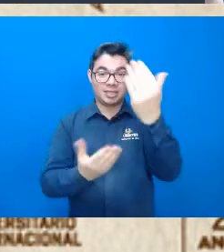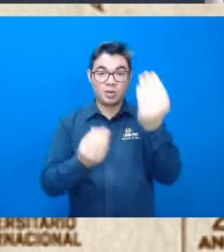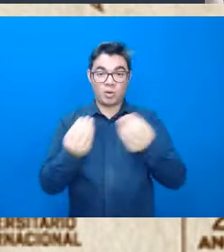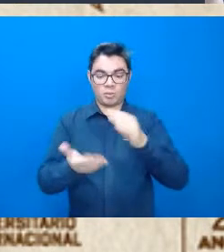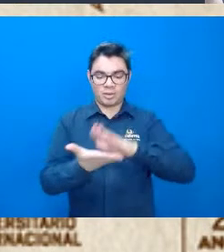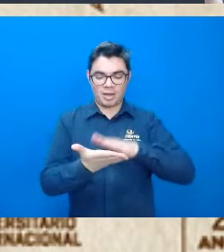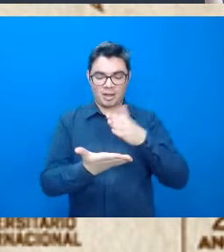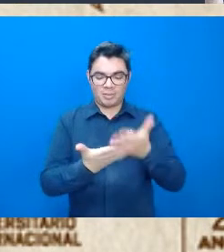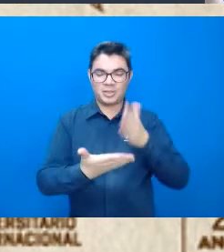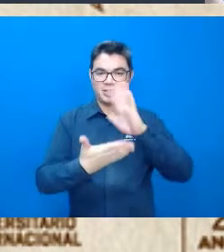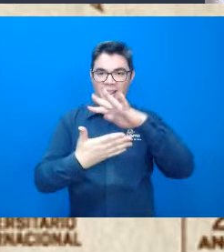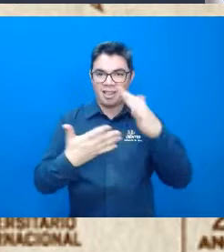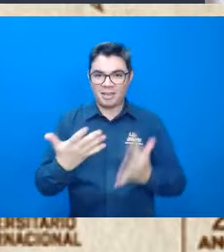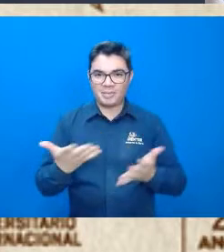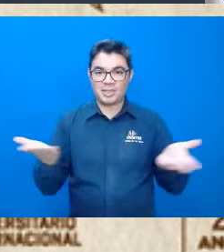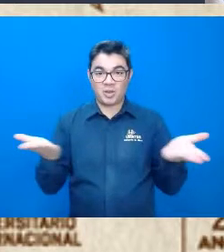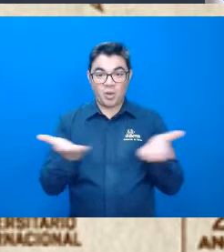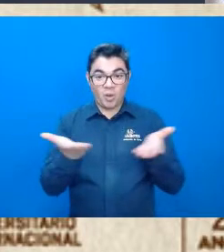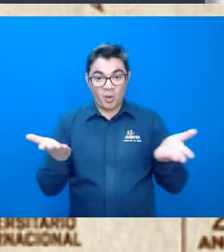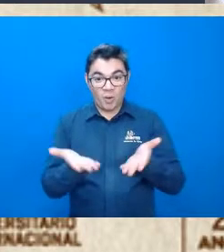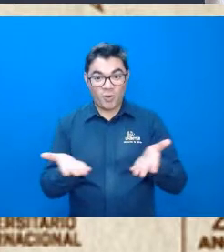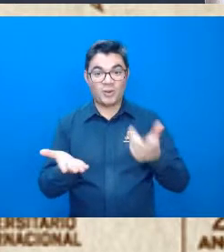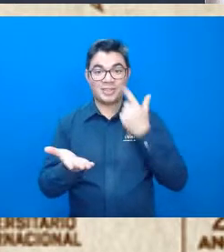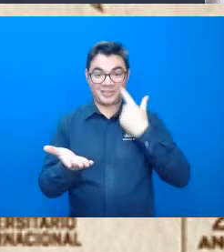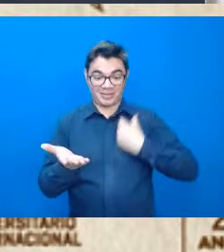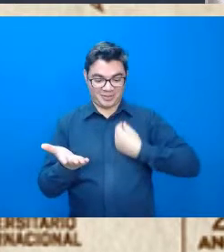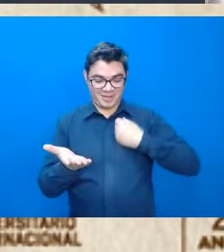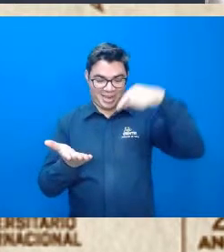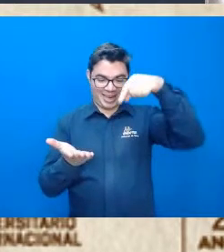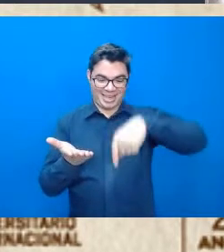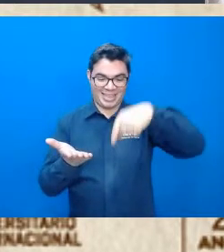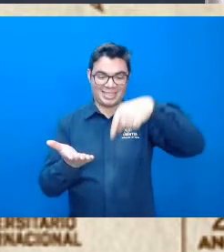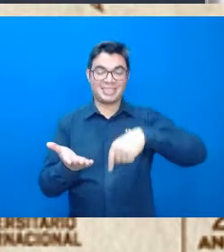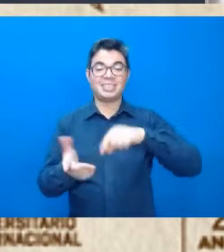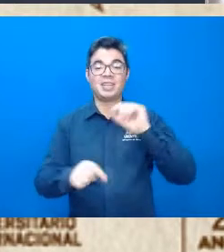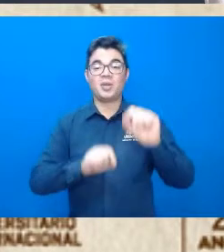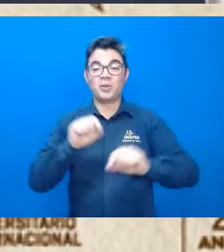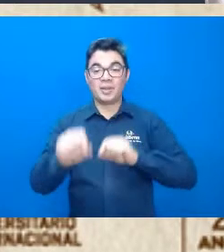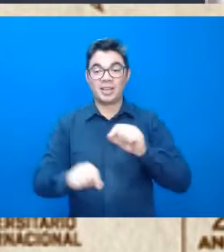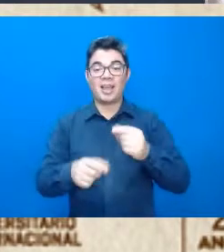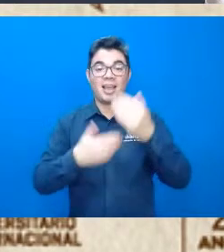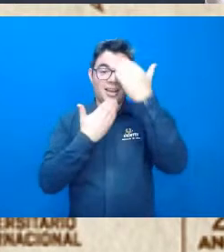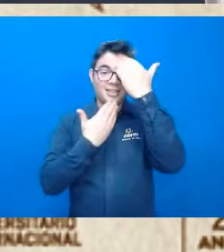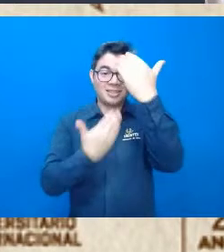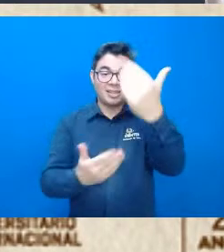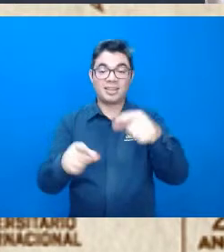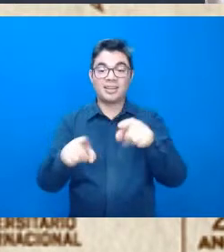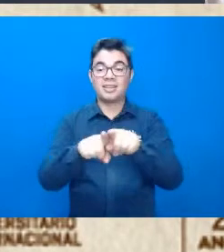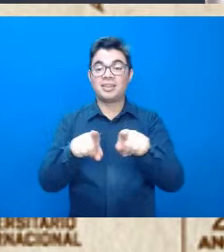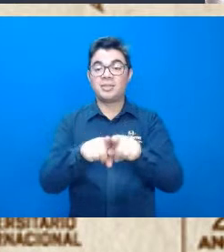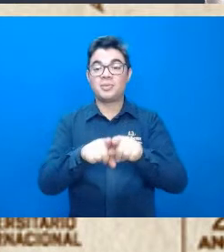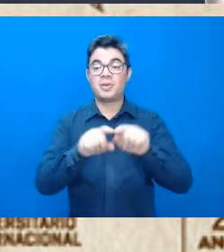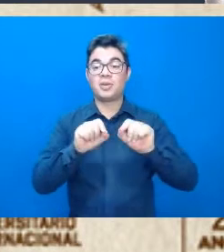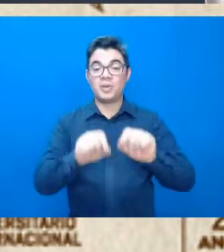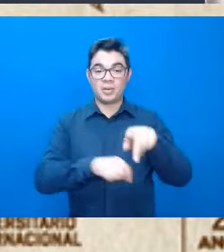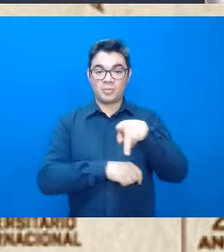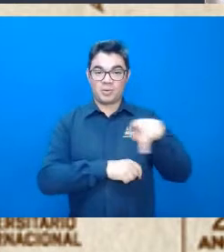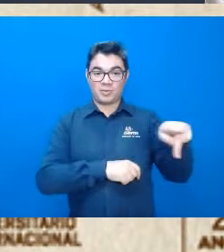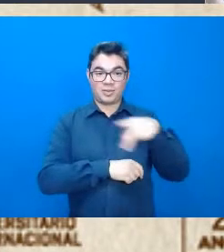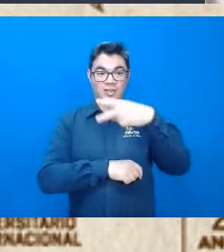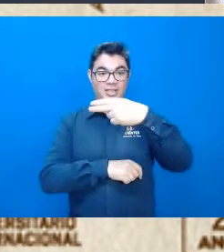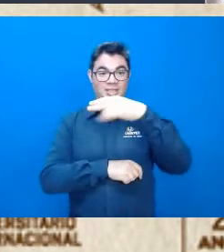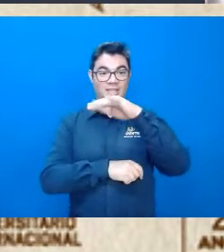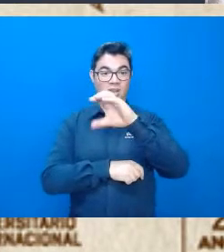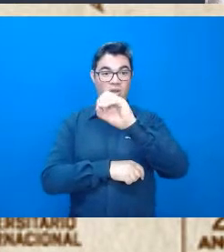intérpretes, que estão conosco na noite de hoje, né? Agradecer, então, também, a professora Nicole,